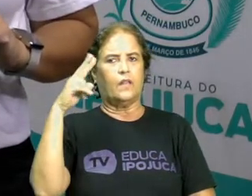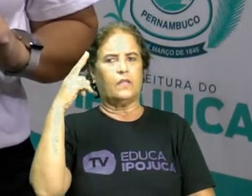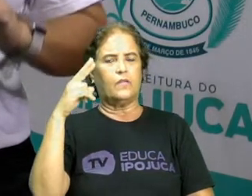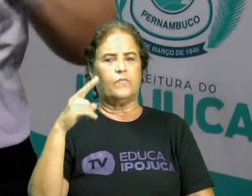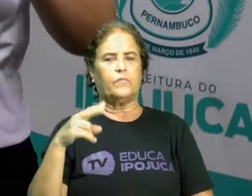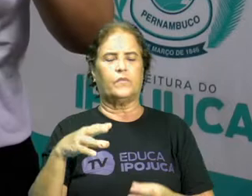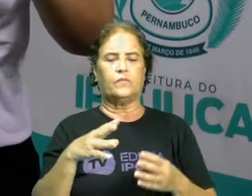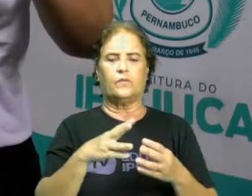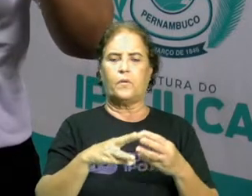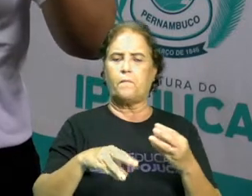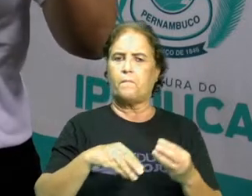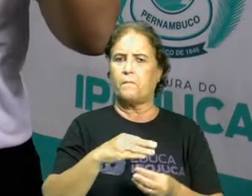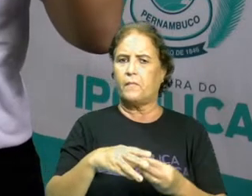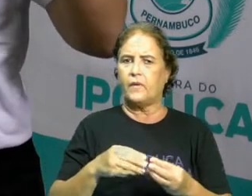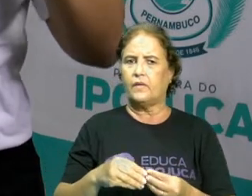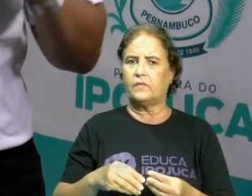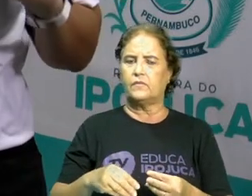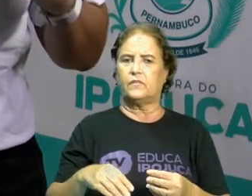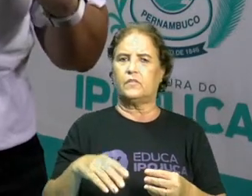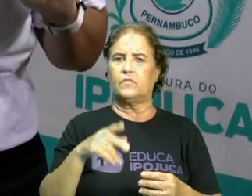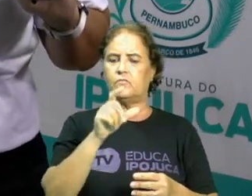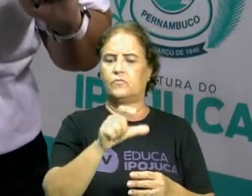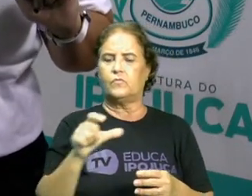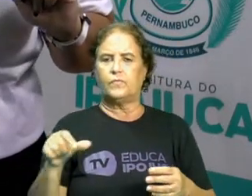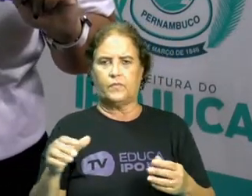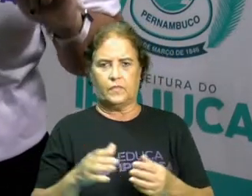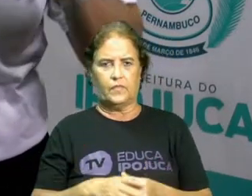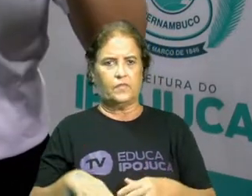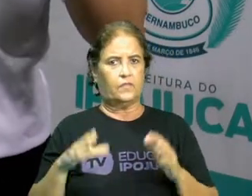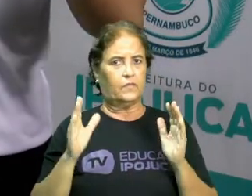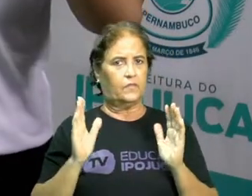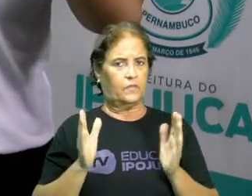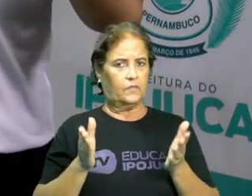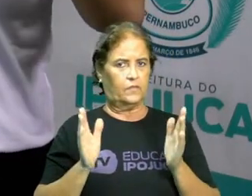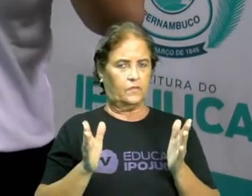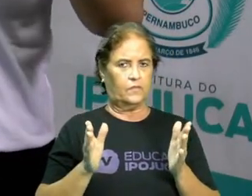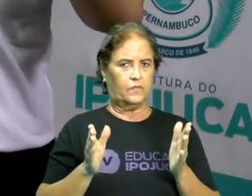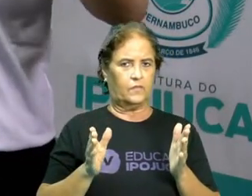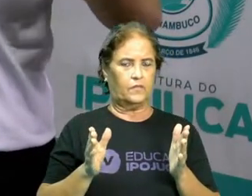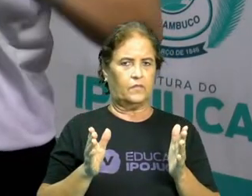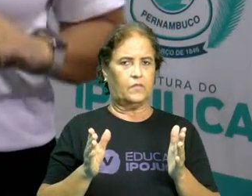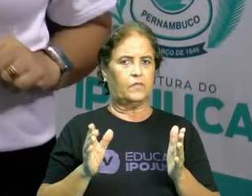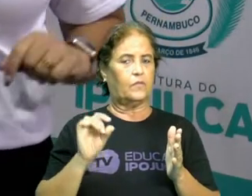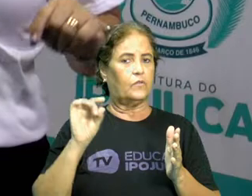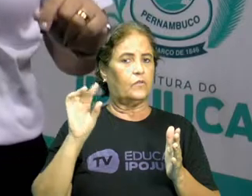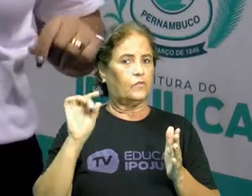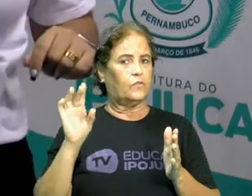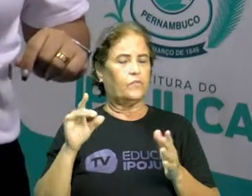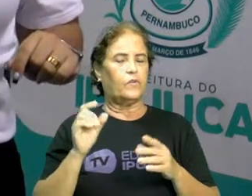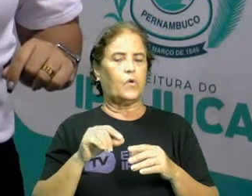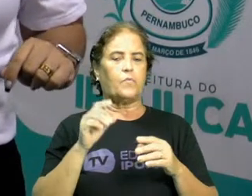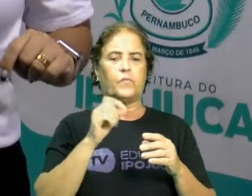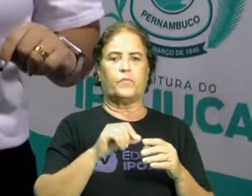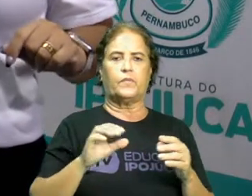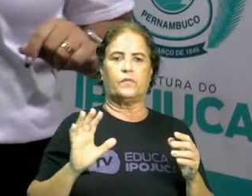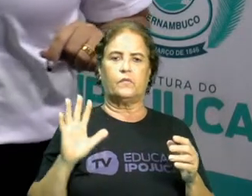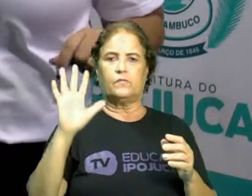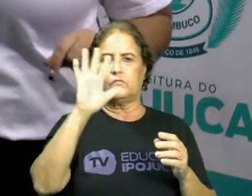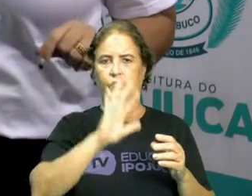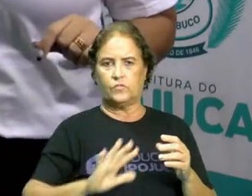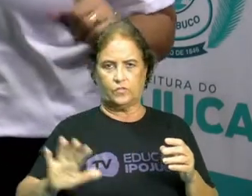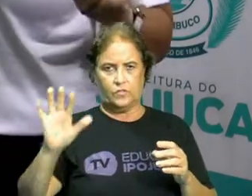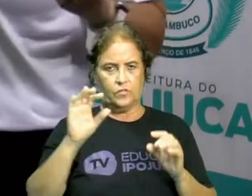suas propriedades? Naquela, a gente só falou sobre propriedades gerais. Hoje, a gente vai falar sobre as propriedades